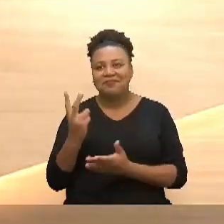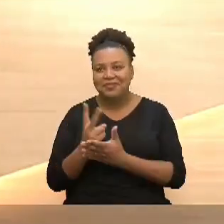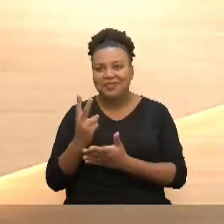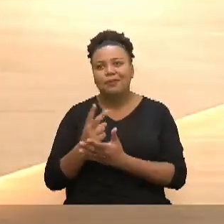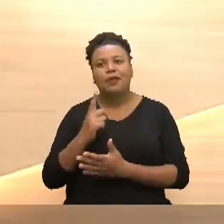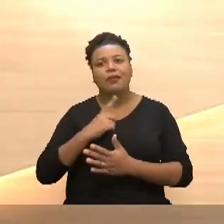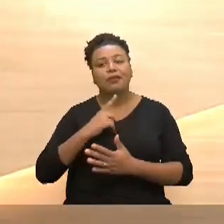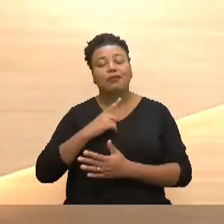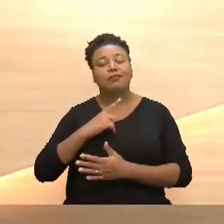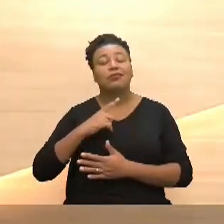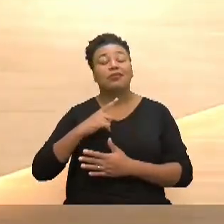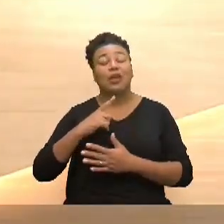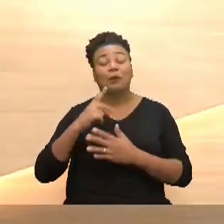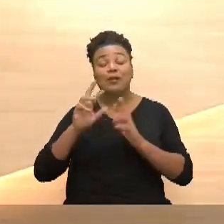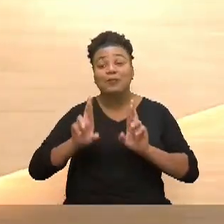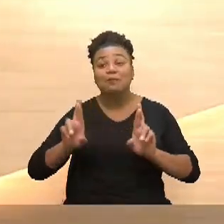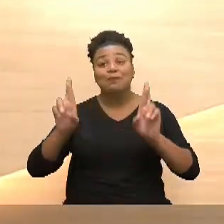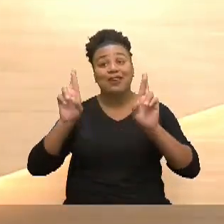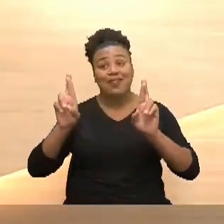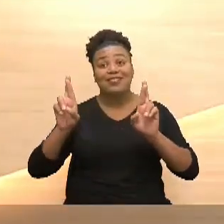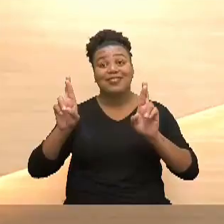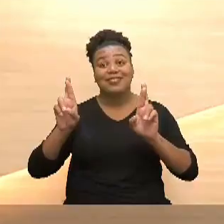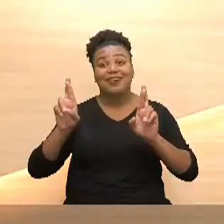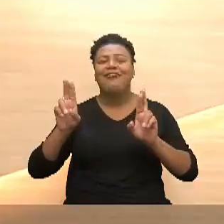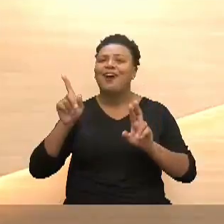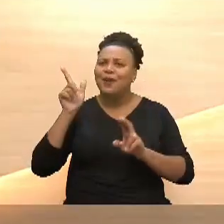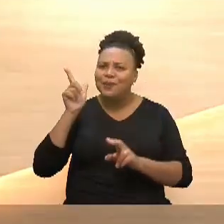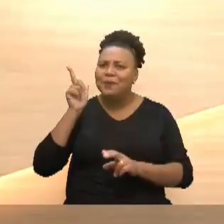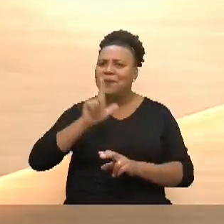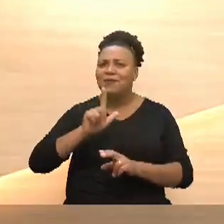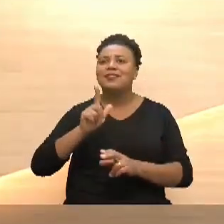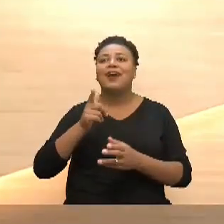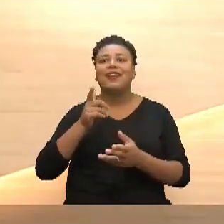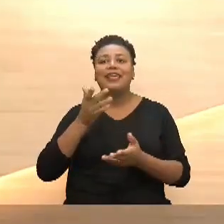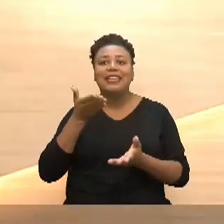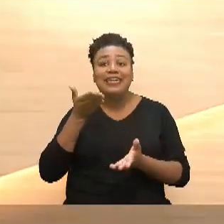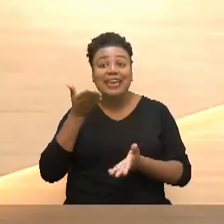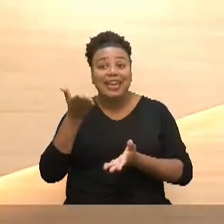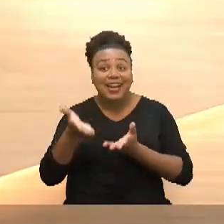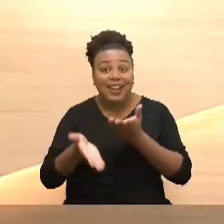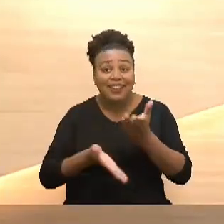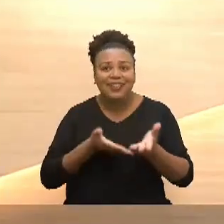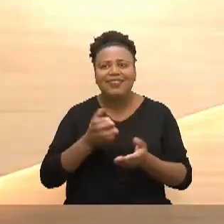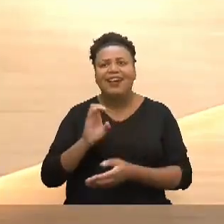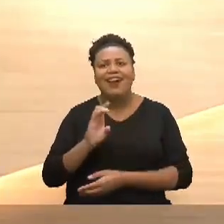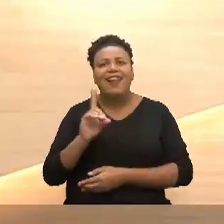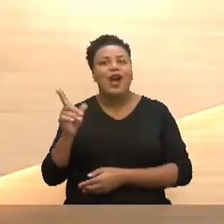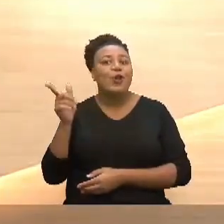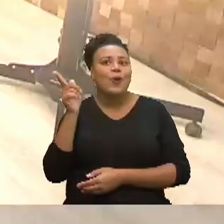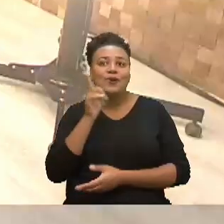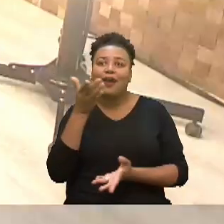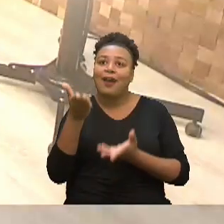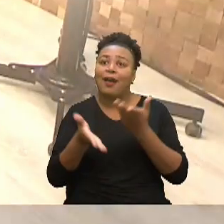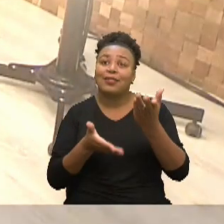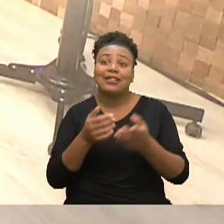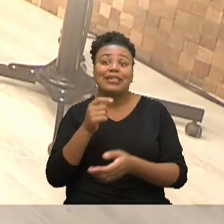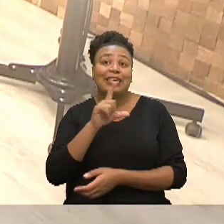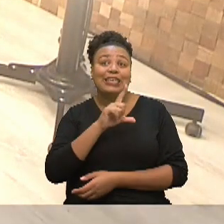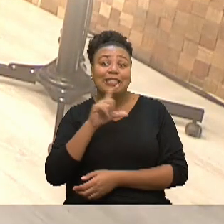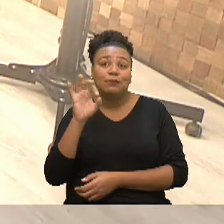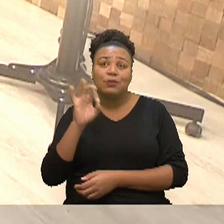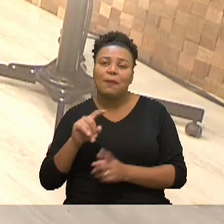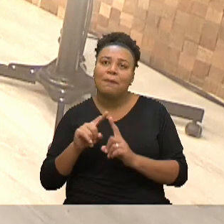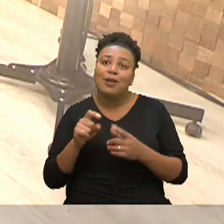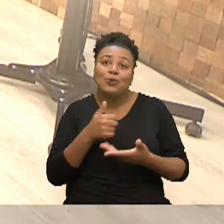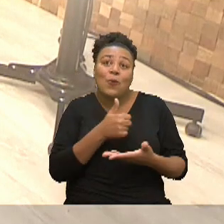tem uma luz lá no fim do túnel a gente consegue dar conta por mais que claro a gente não dar conta de tudo né mas